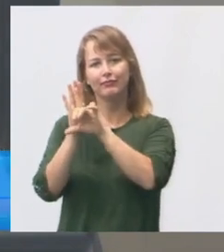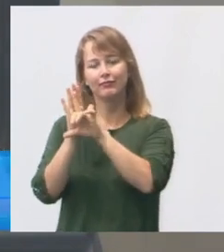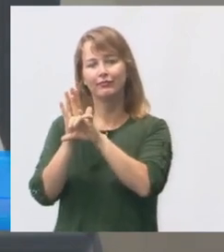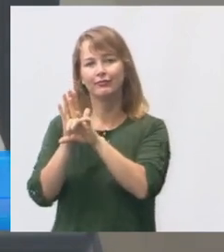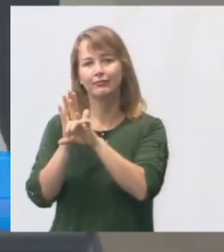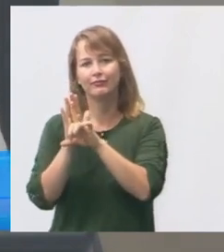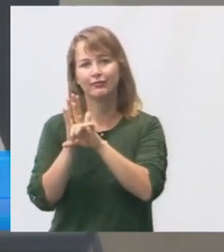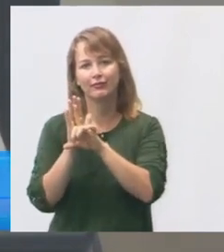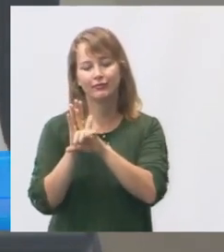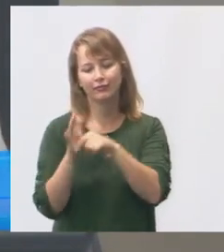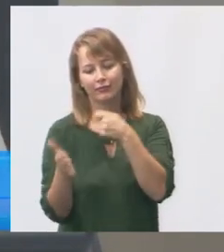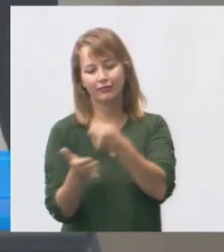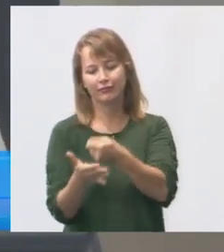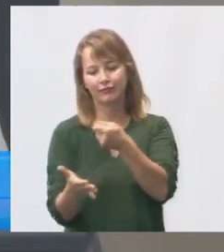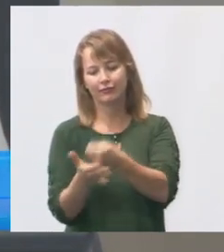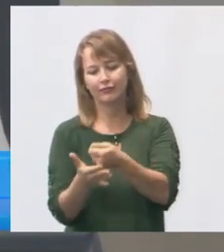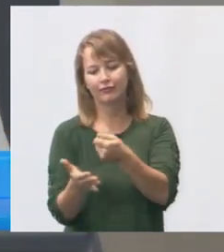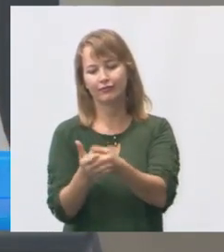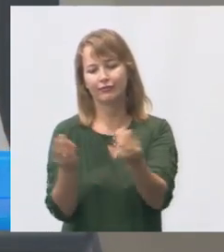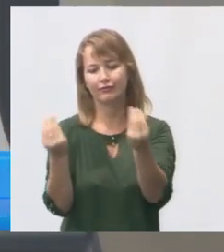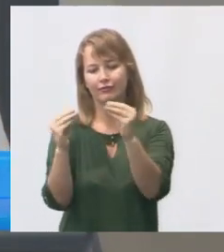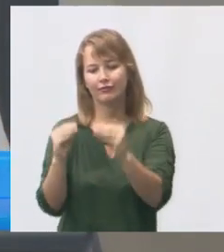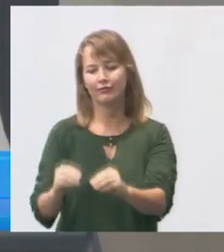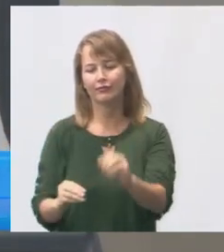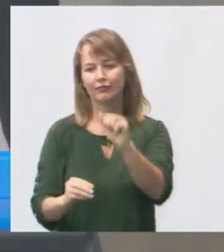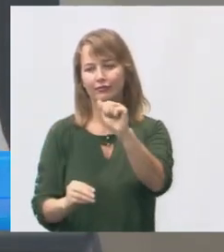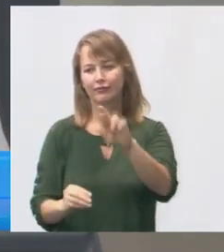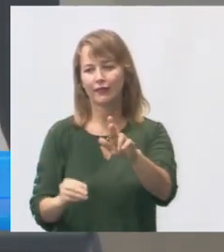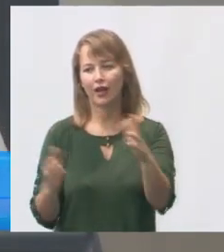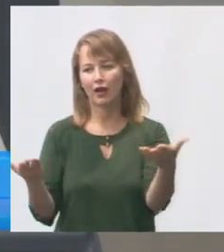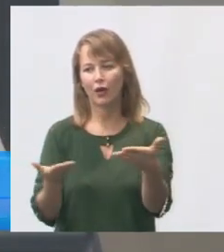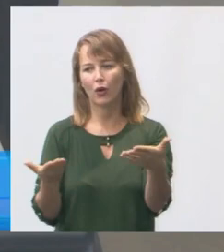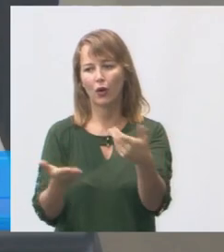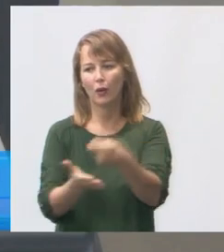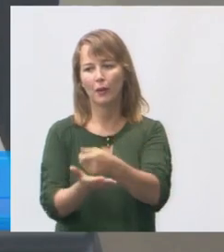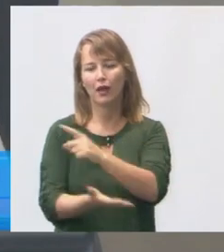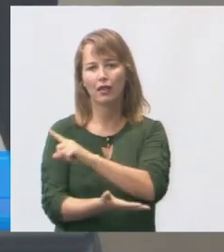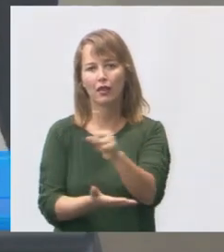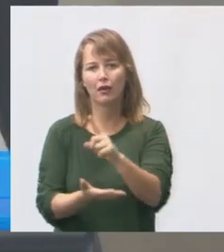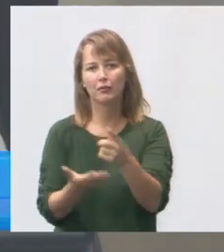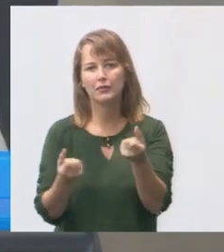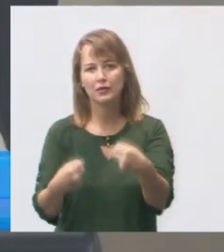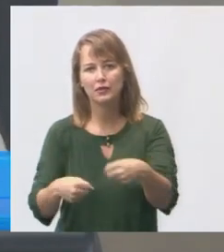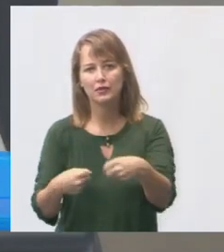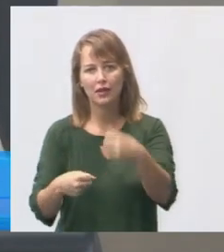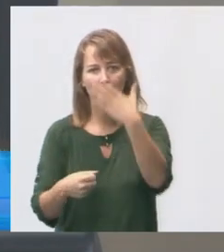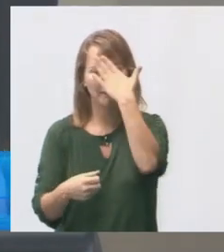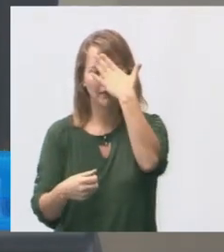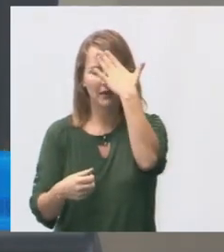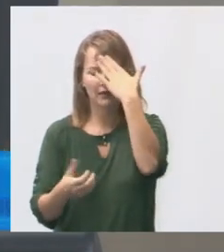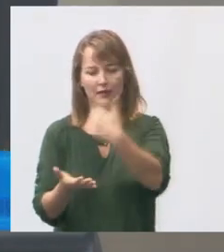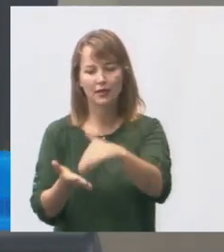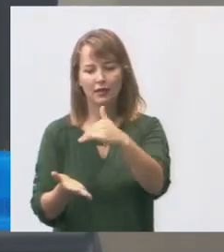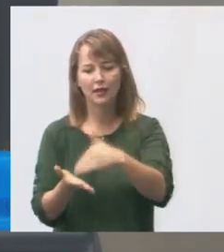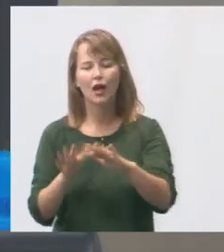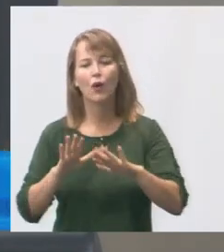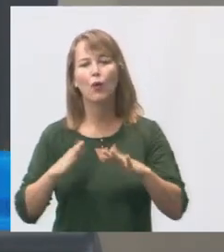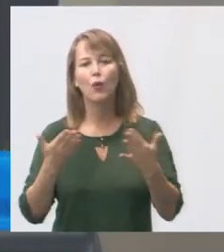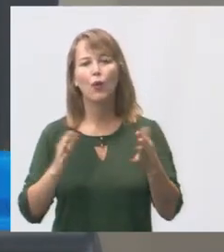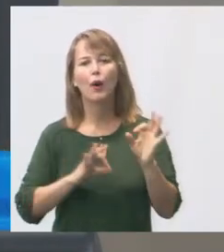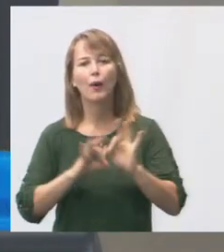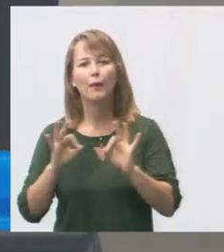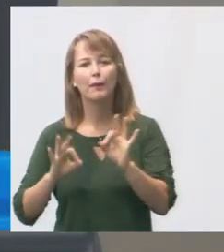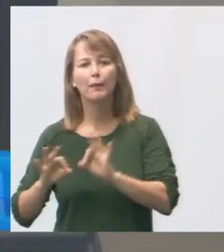que obrigava ela a climatizar. Então, agora não obriga mais. a gente precisa saber à secretária qual é o plano da